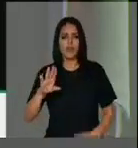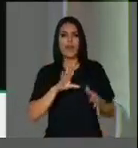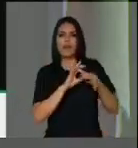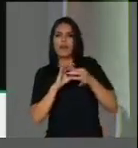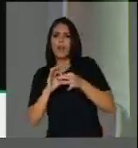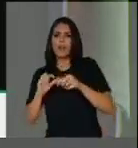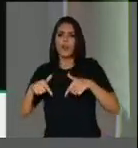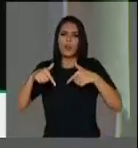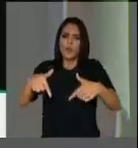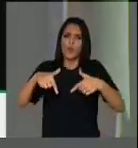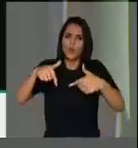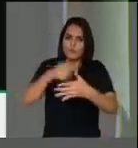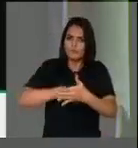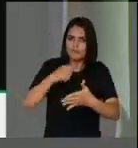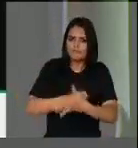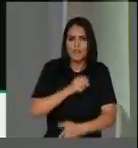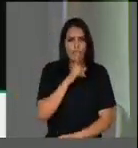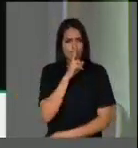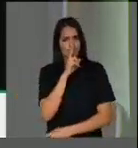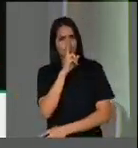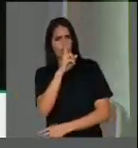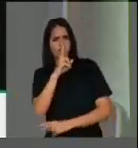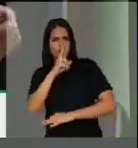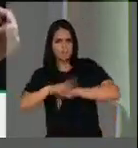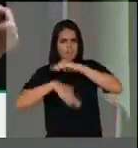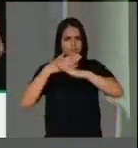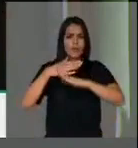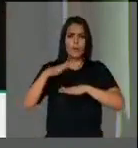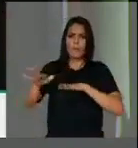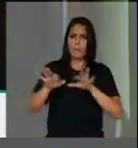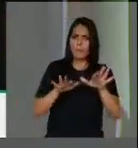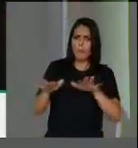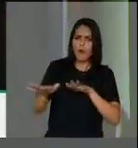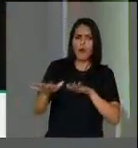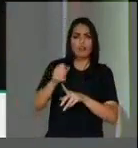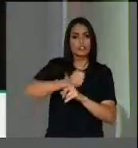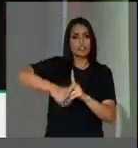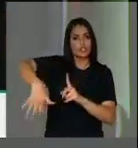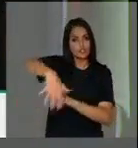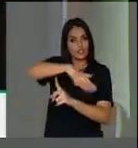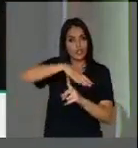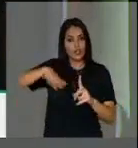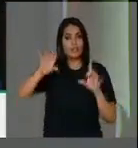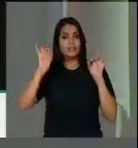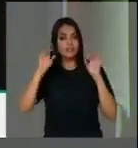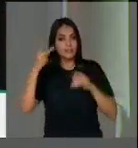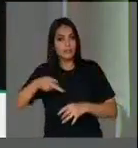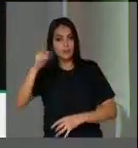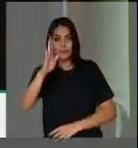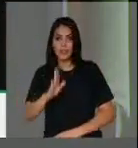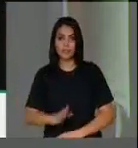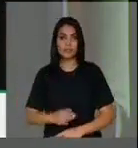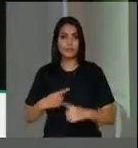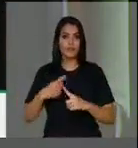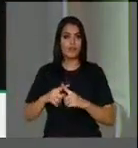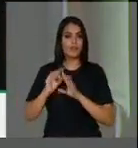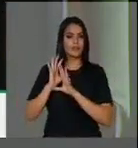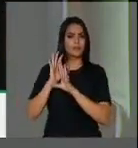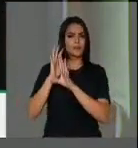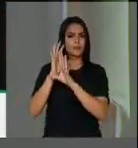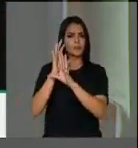lutas, de fortalecimento do movimento social, em especial no Brasil, resultante de um processo de